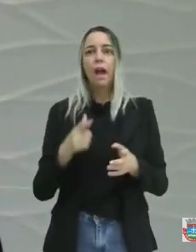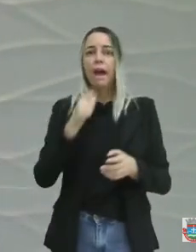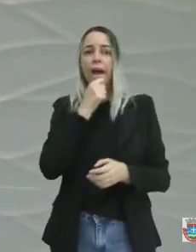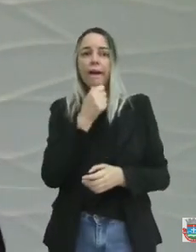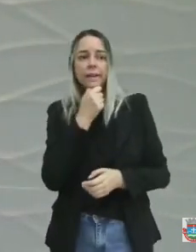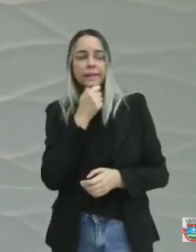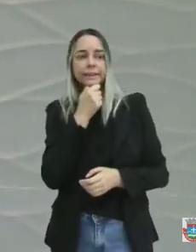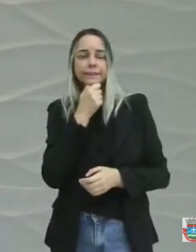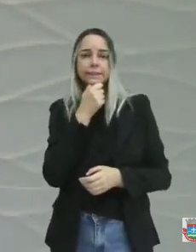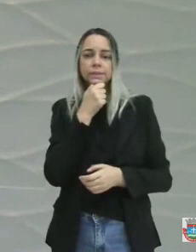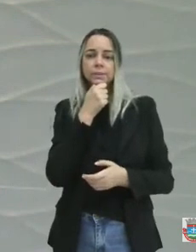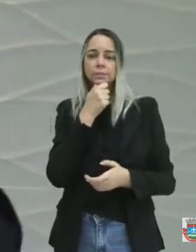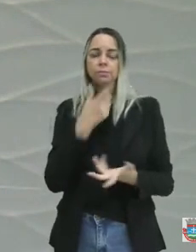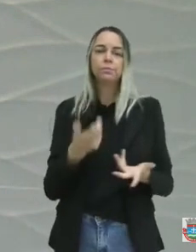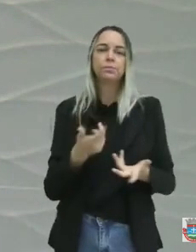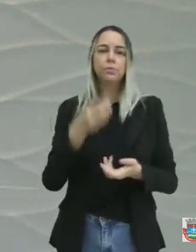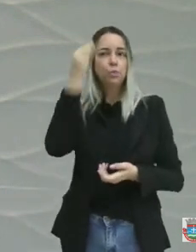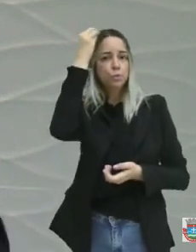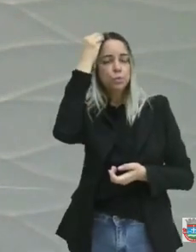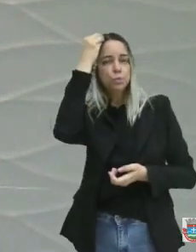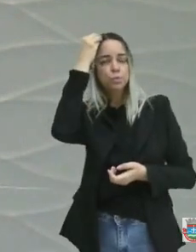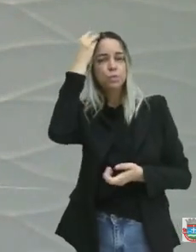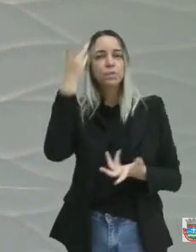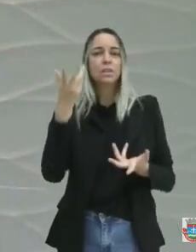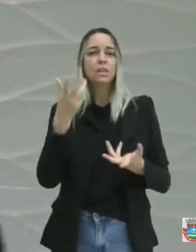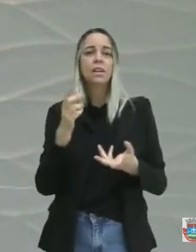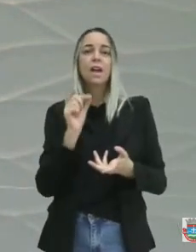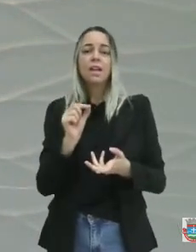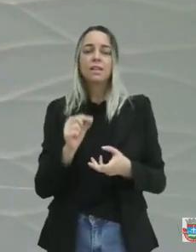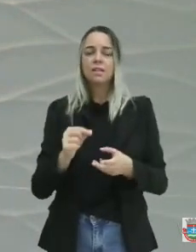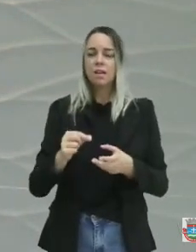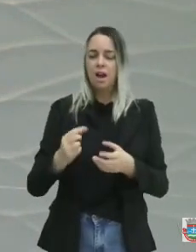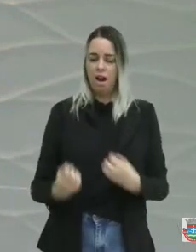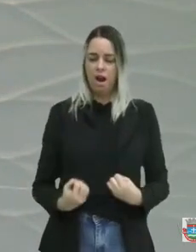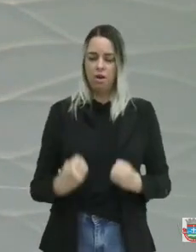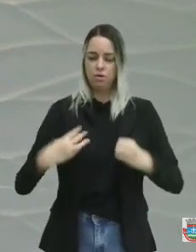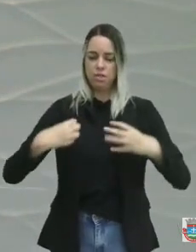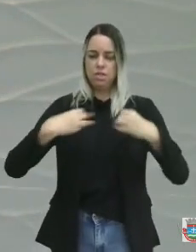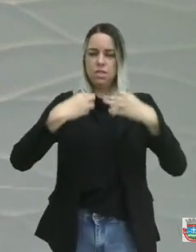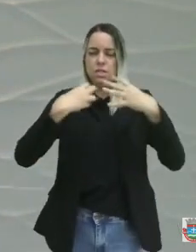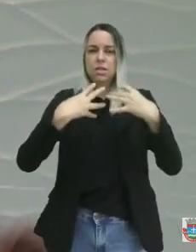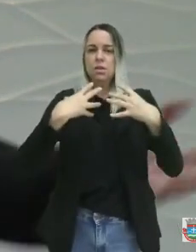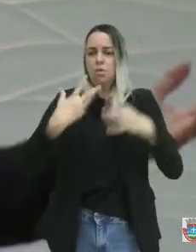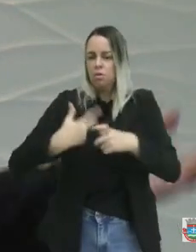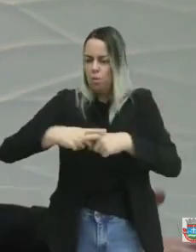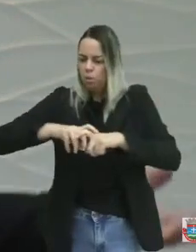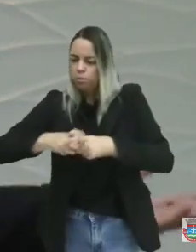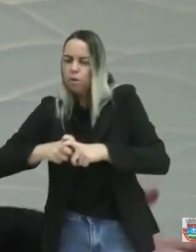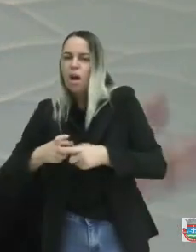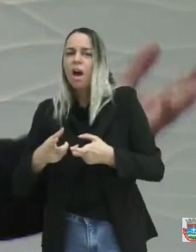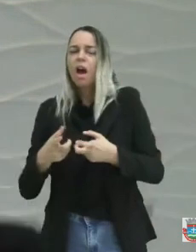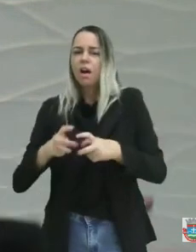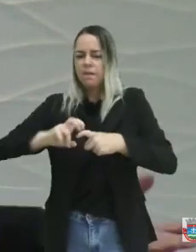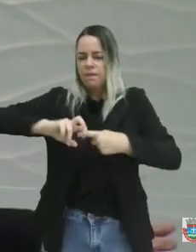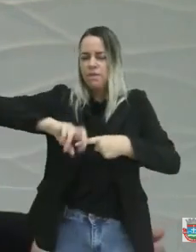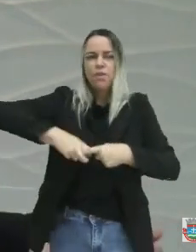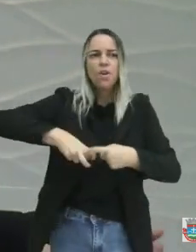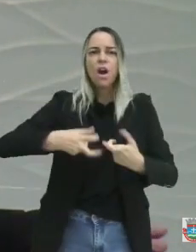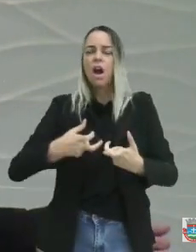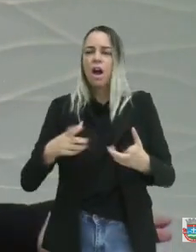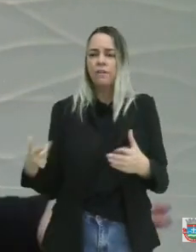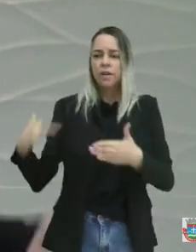a compra de um aparelho para o raio-x. Ainda vem para a tribuna falar aqui